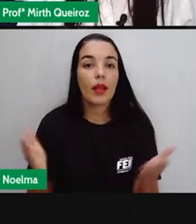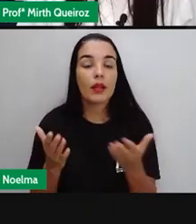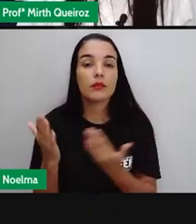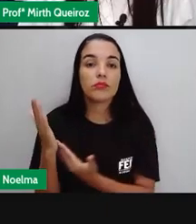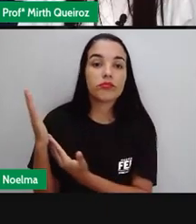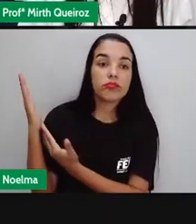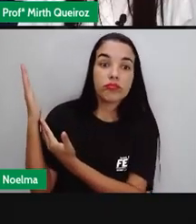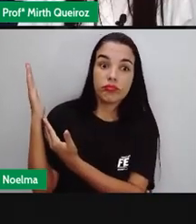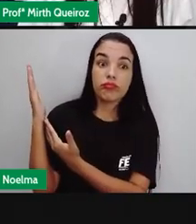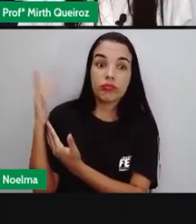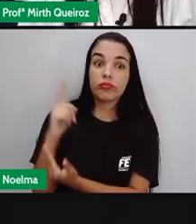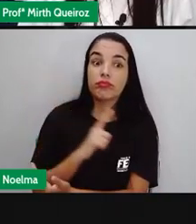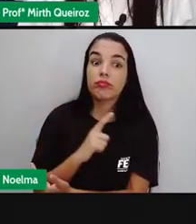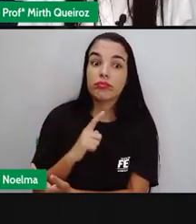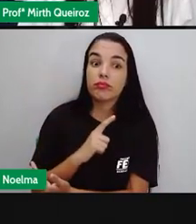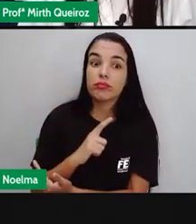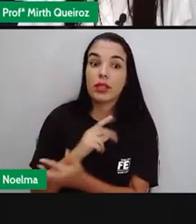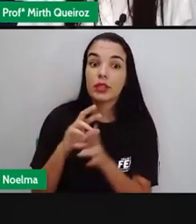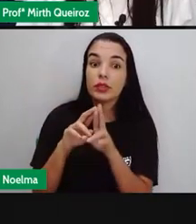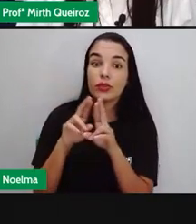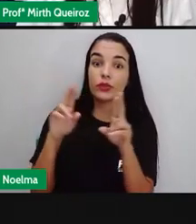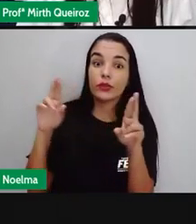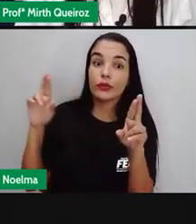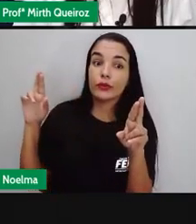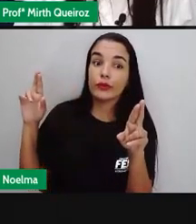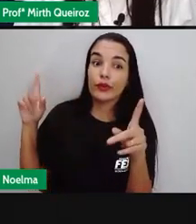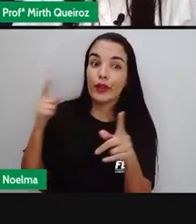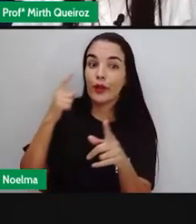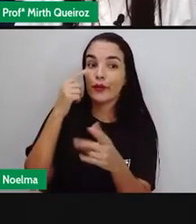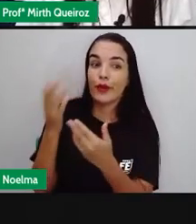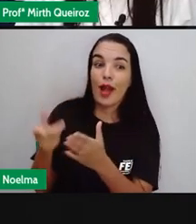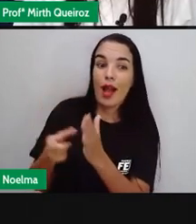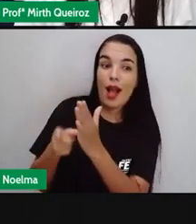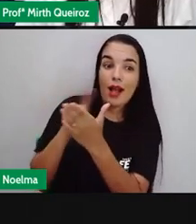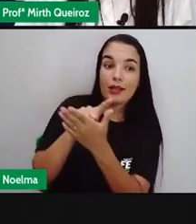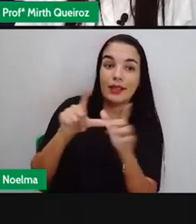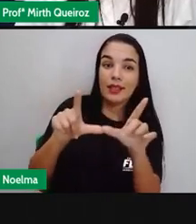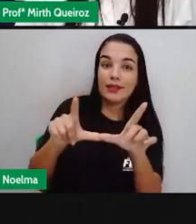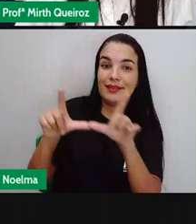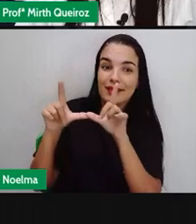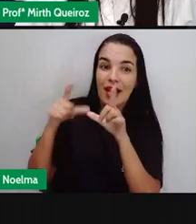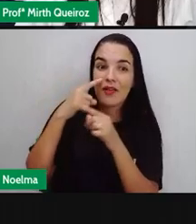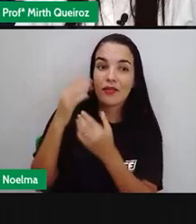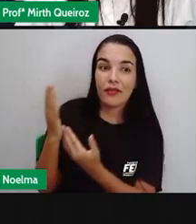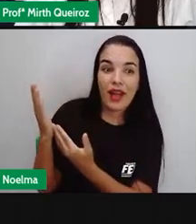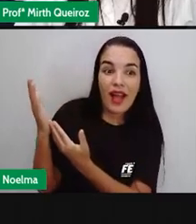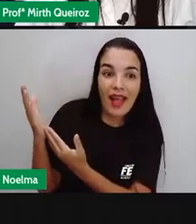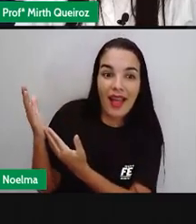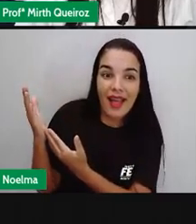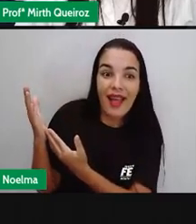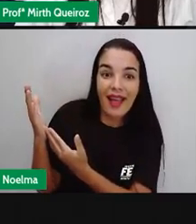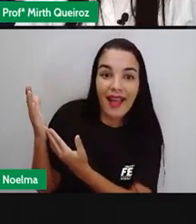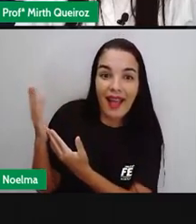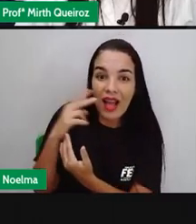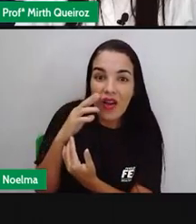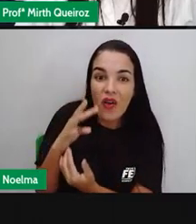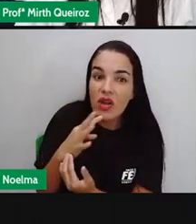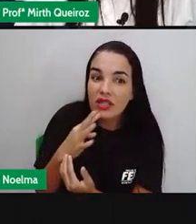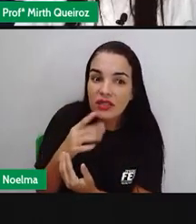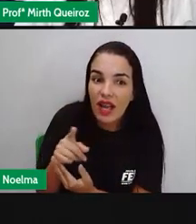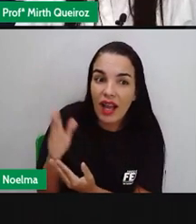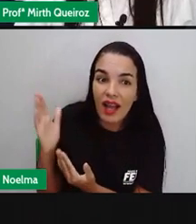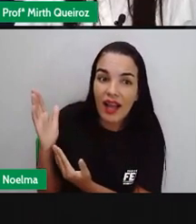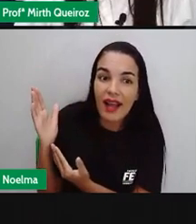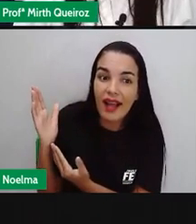Esses instrumentos Eles são muito diferentes Dos outros que você acabou de ver Vocês viram esse aqui, né? Vocês conheciam esses